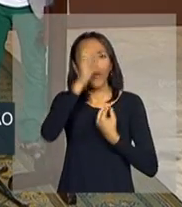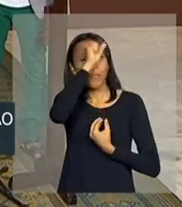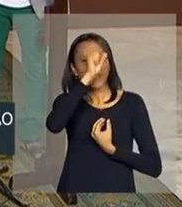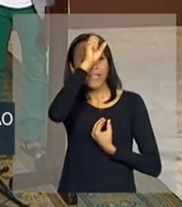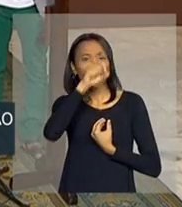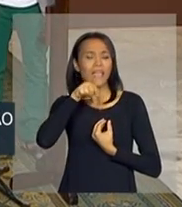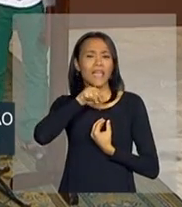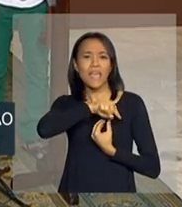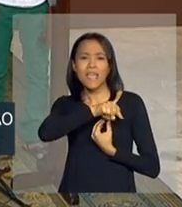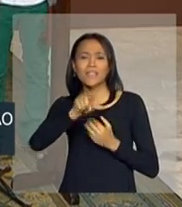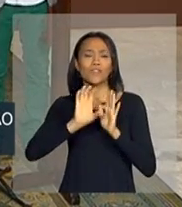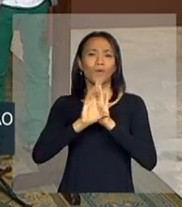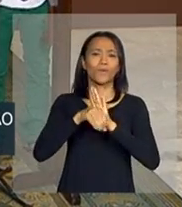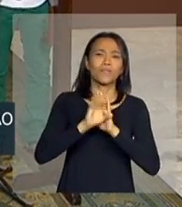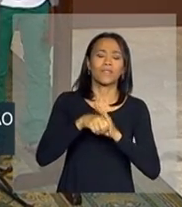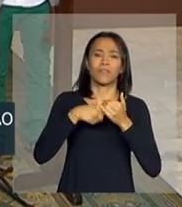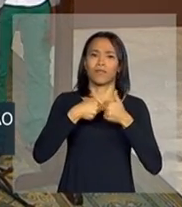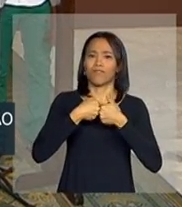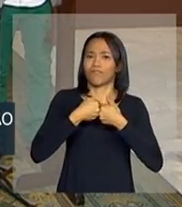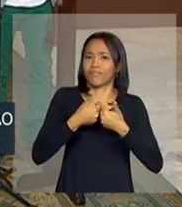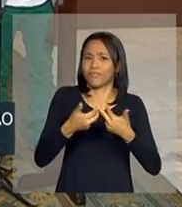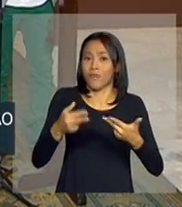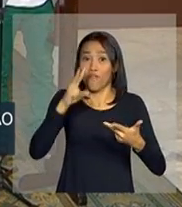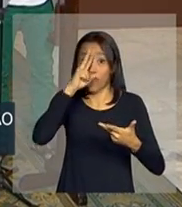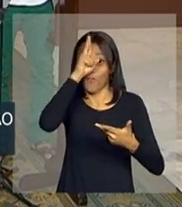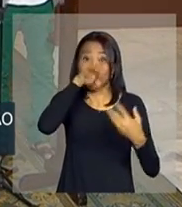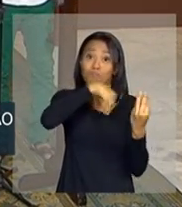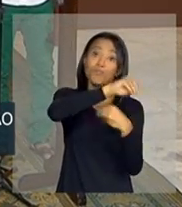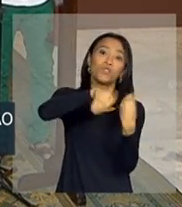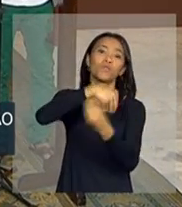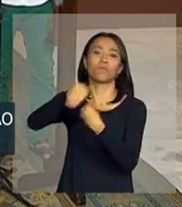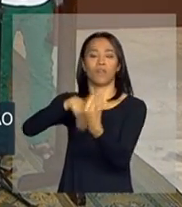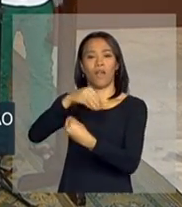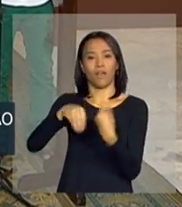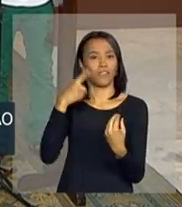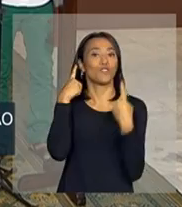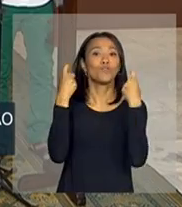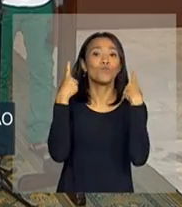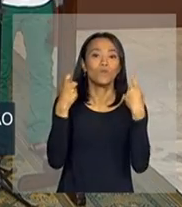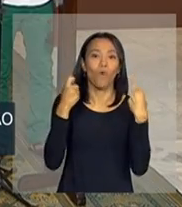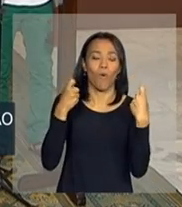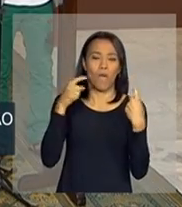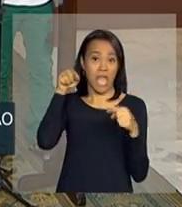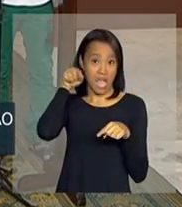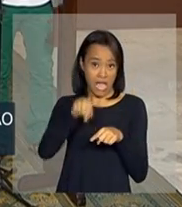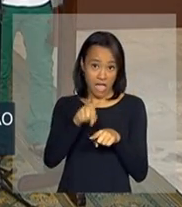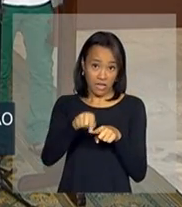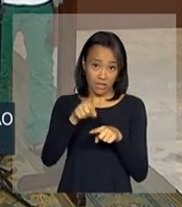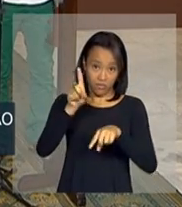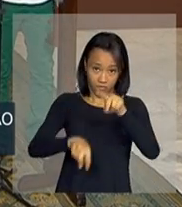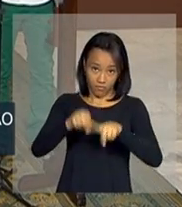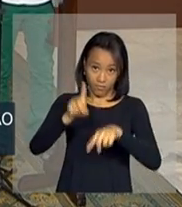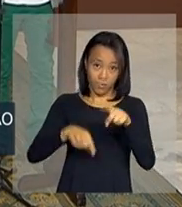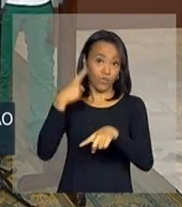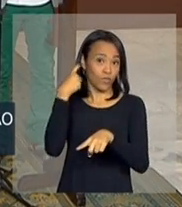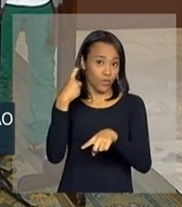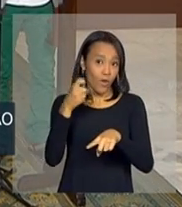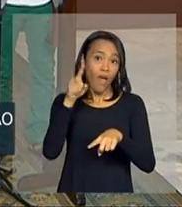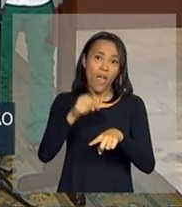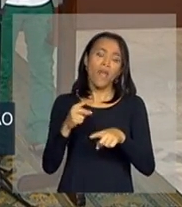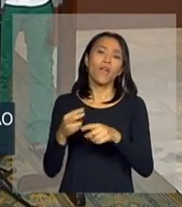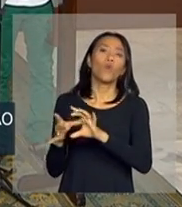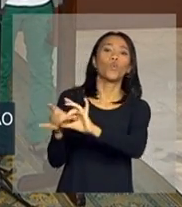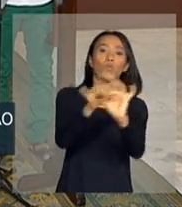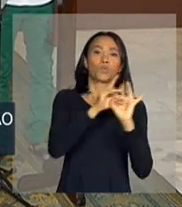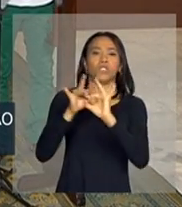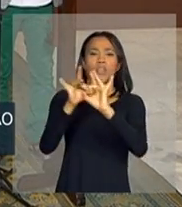conceito de uma forma forte, miscigenada. Mas esse instrumento, mais que tudo, ele é união para as